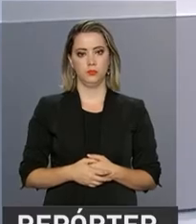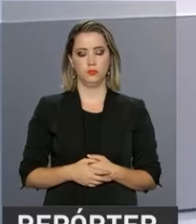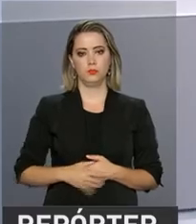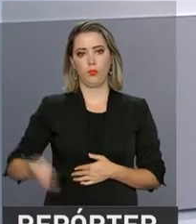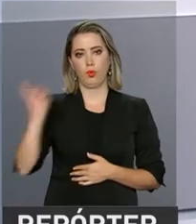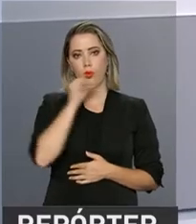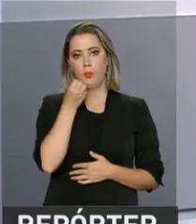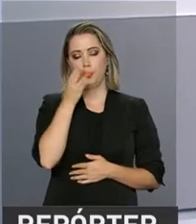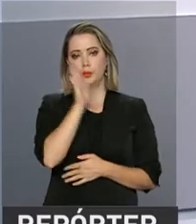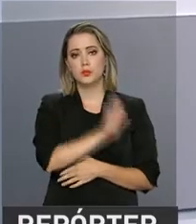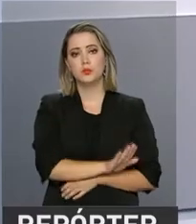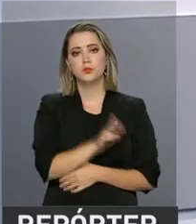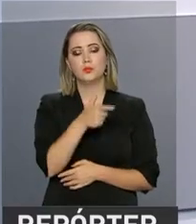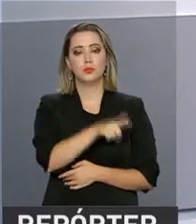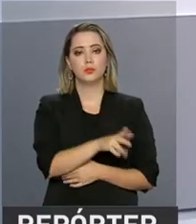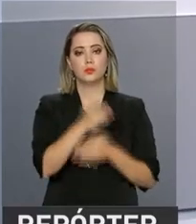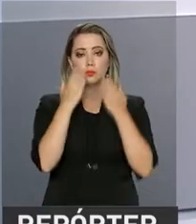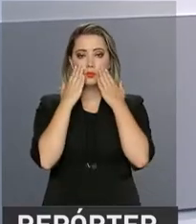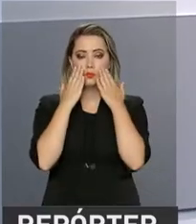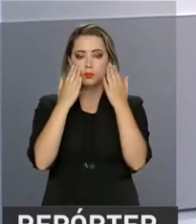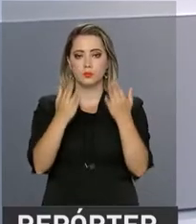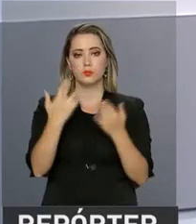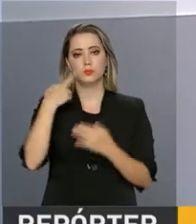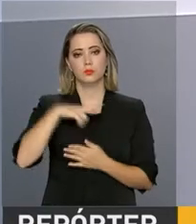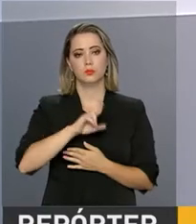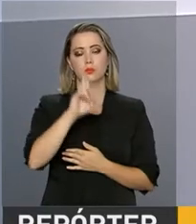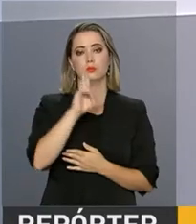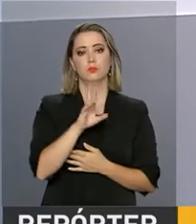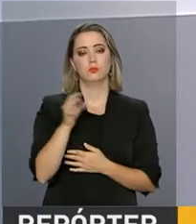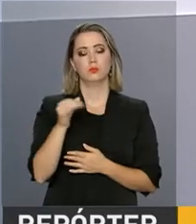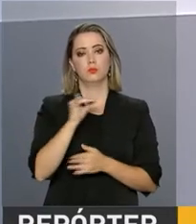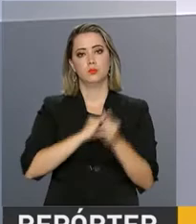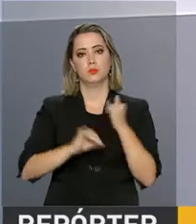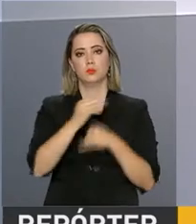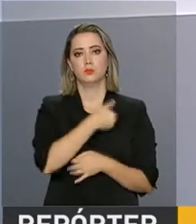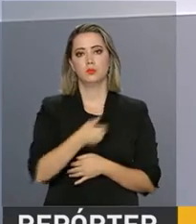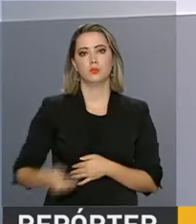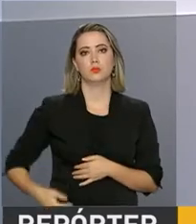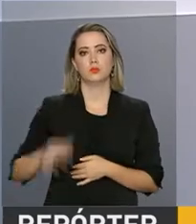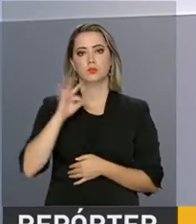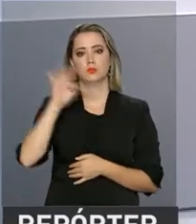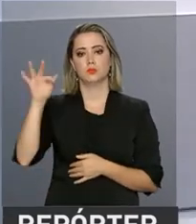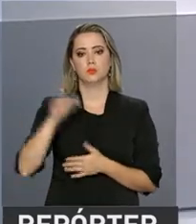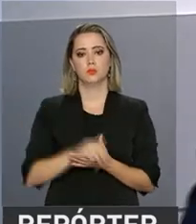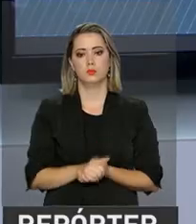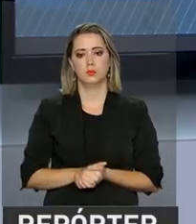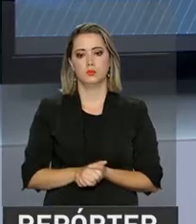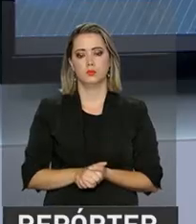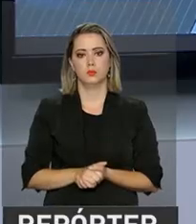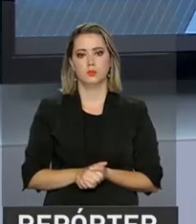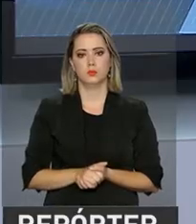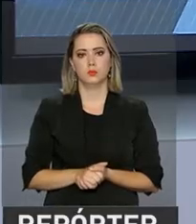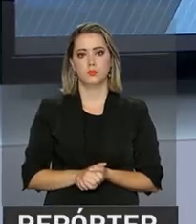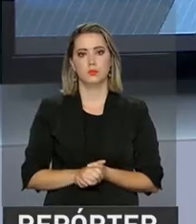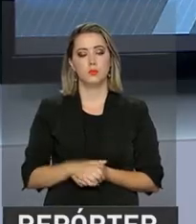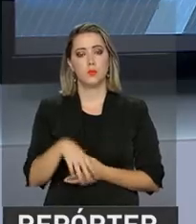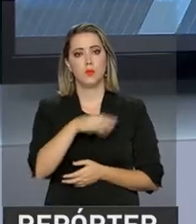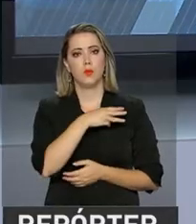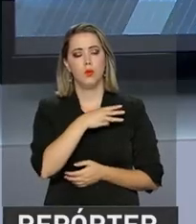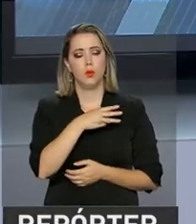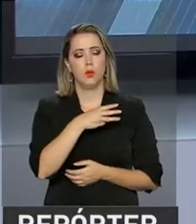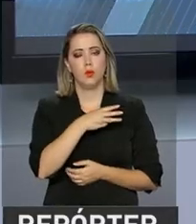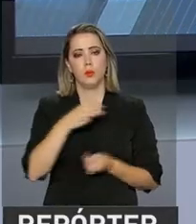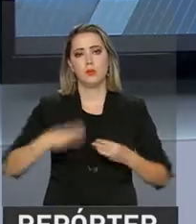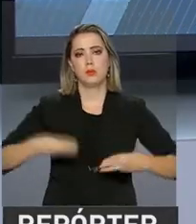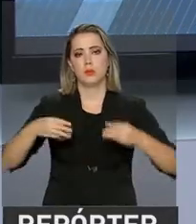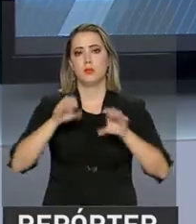Olá, boa tarde. Estamos de volta com o repórter NBR e as notícias do governo federal. O Ministério da Educação